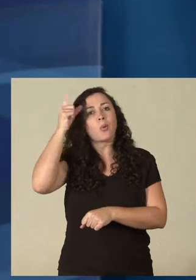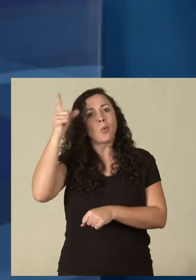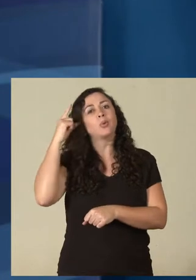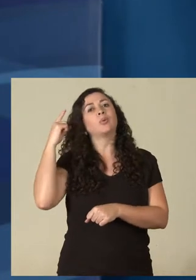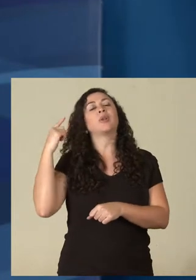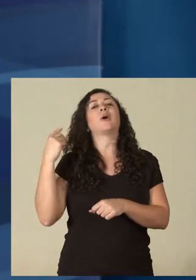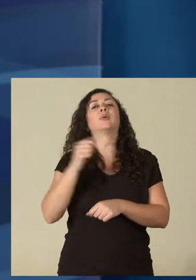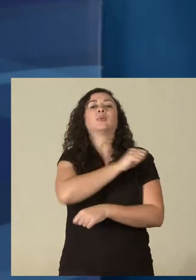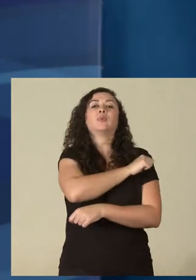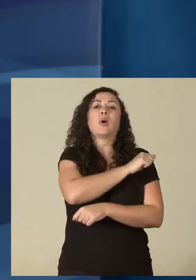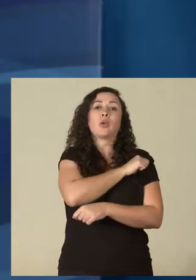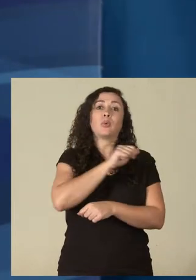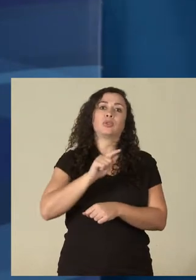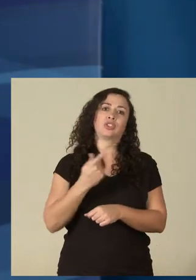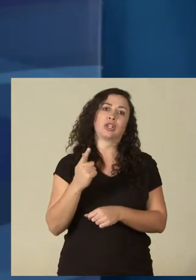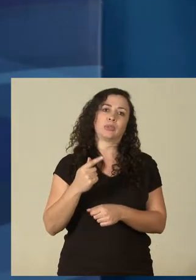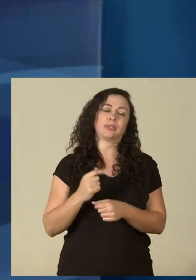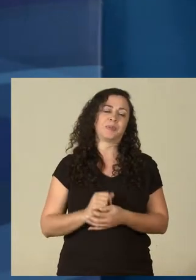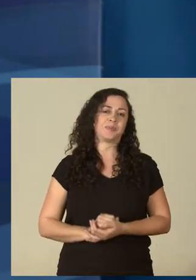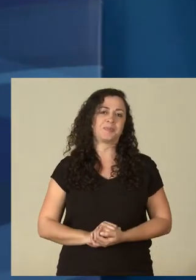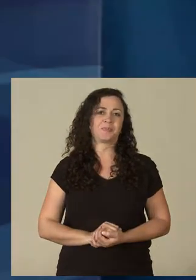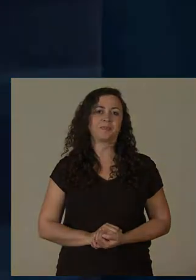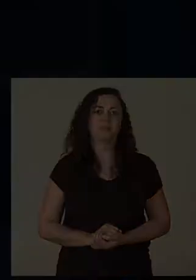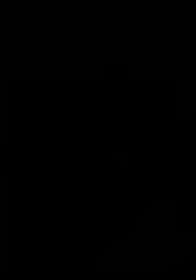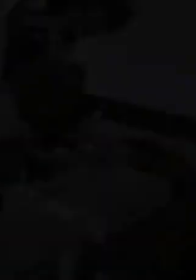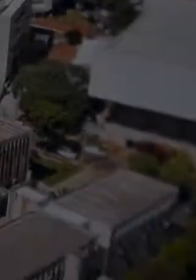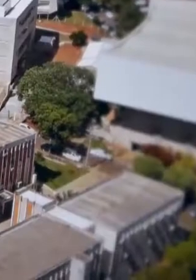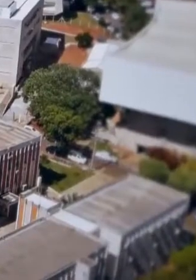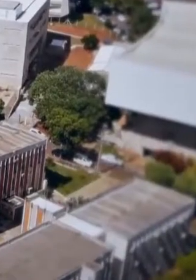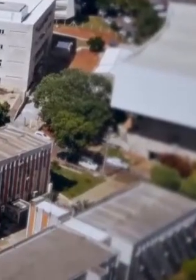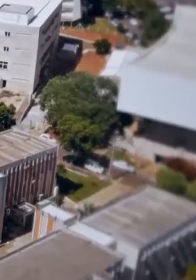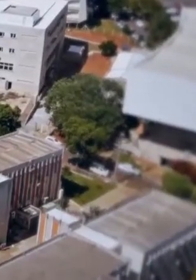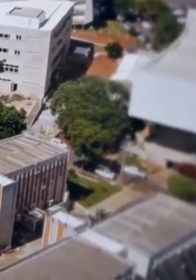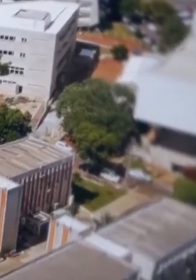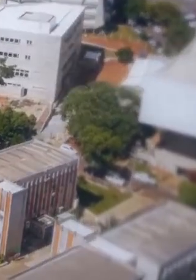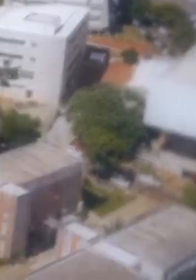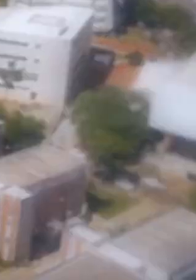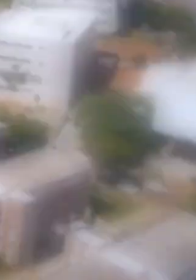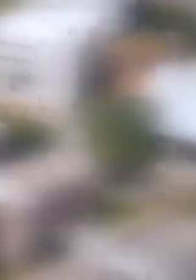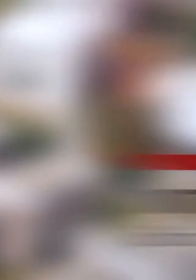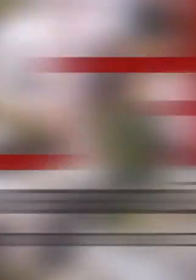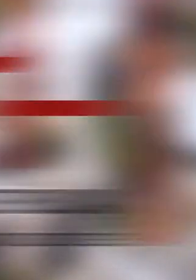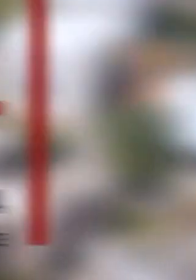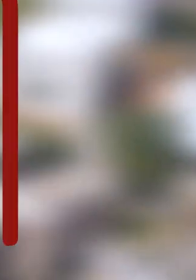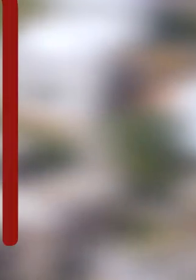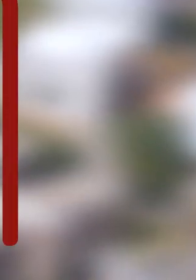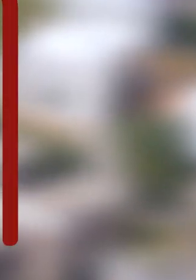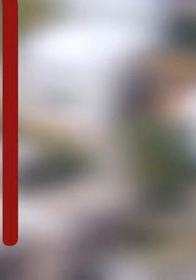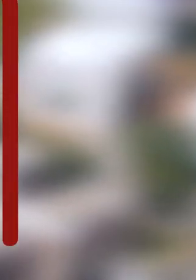geral, cultural, inclusive, do aluno de graduação em economia. E aí